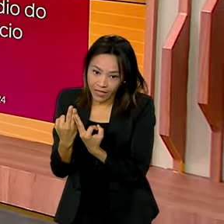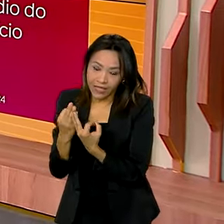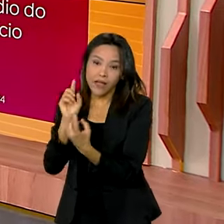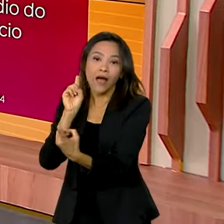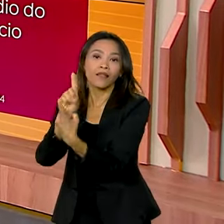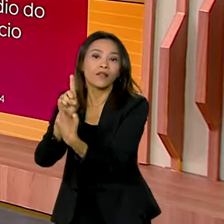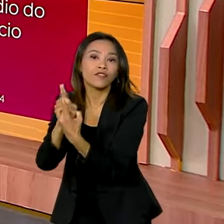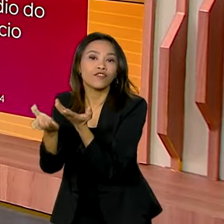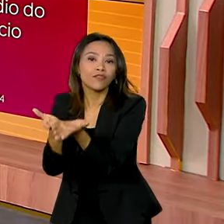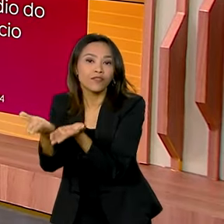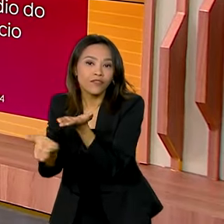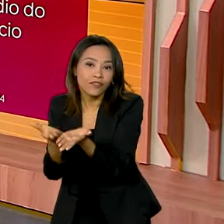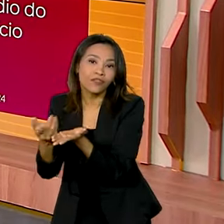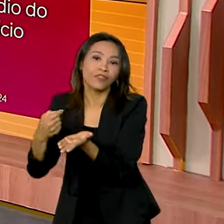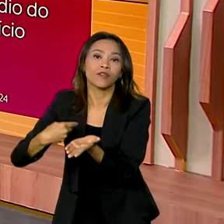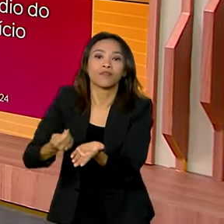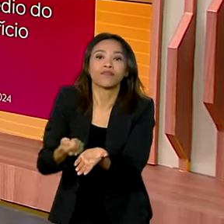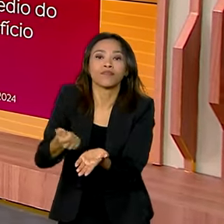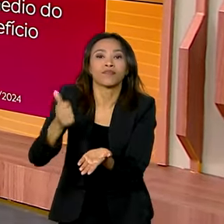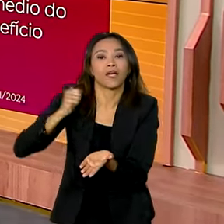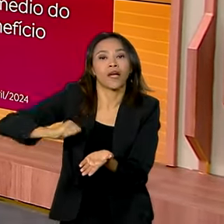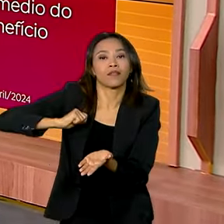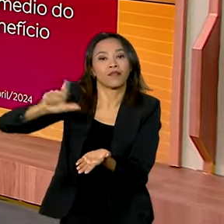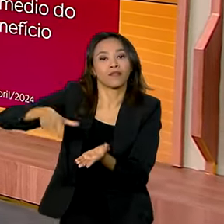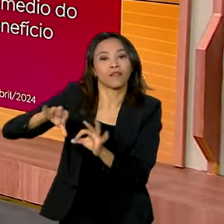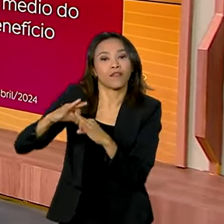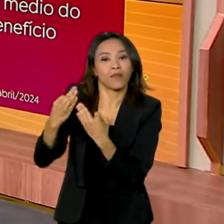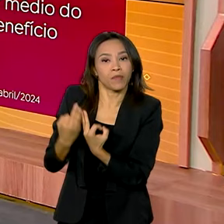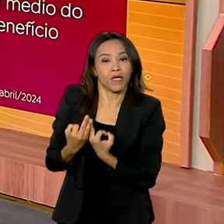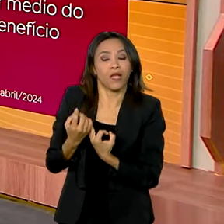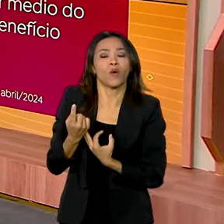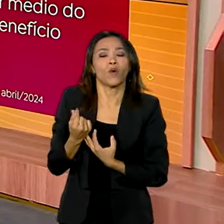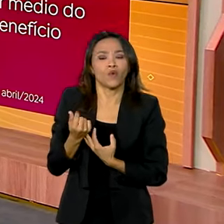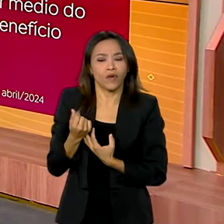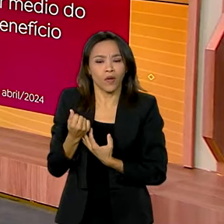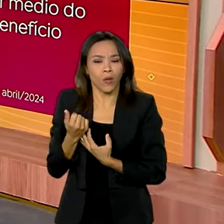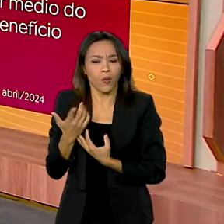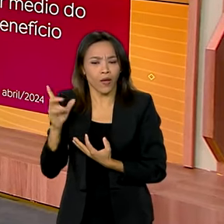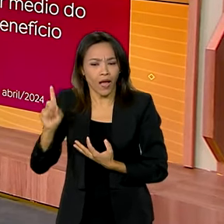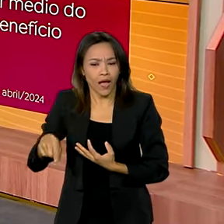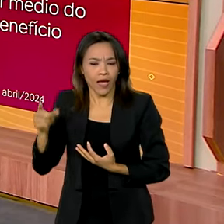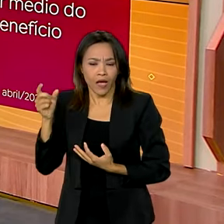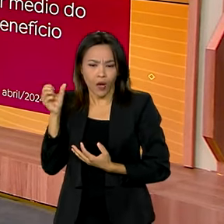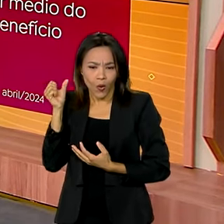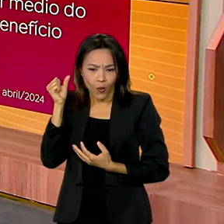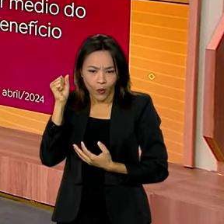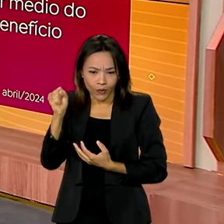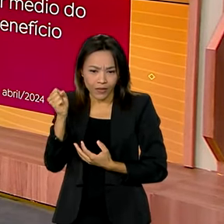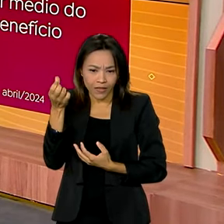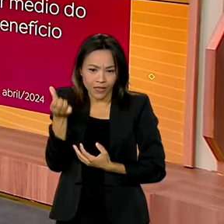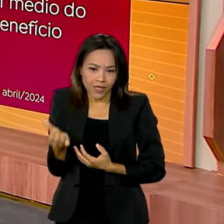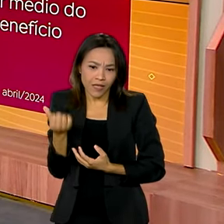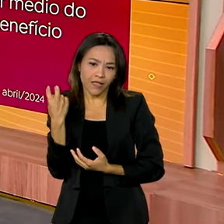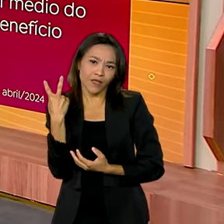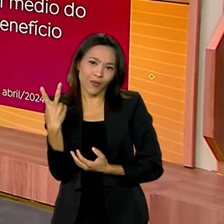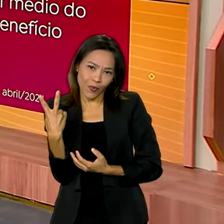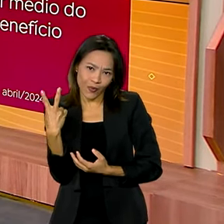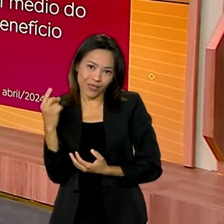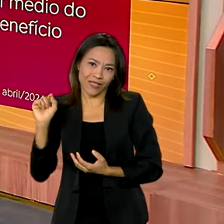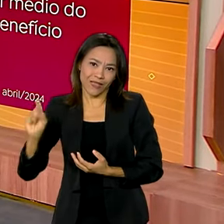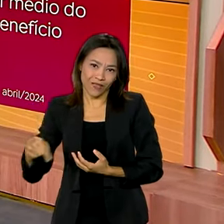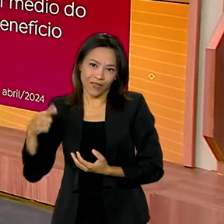pelo programa Bolsa Família. O valor médio do benefício na cidade é de R$ 862